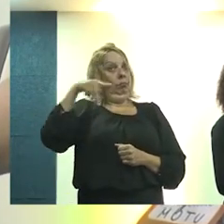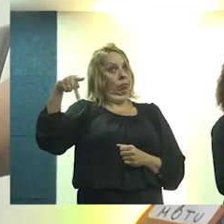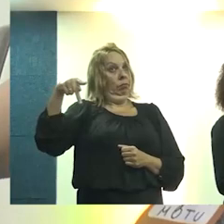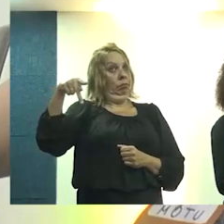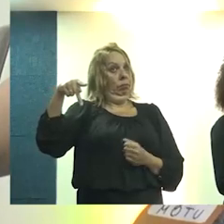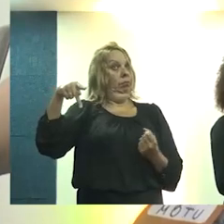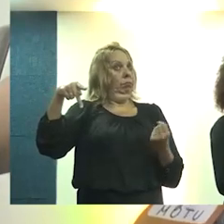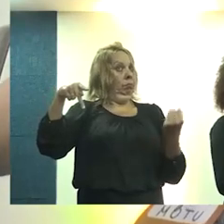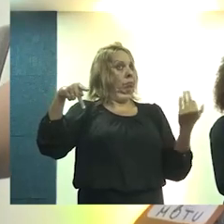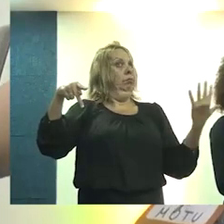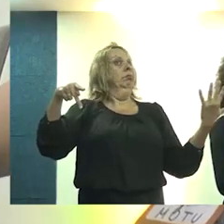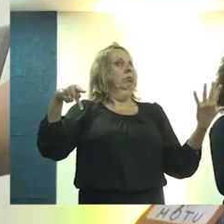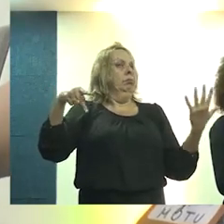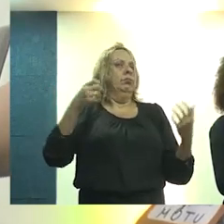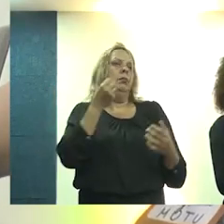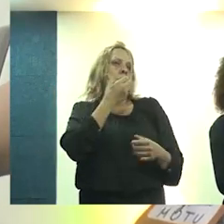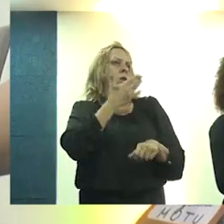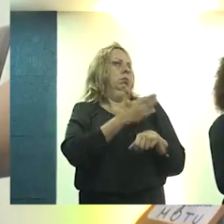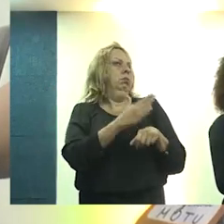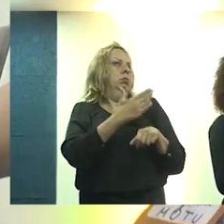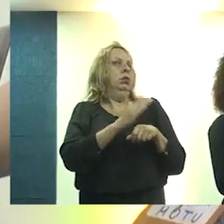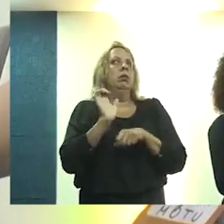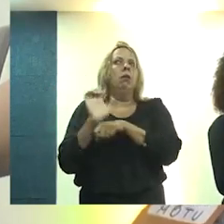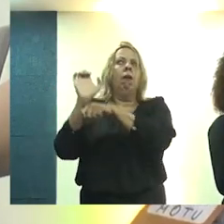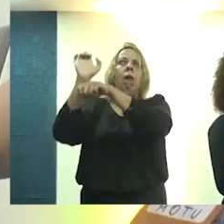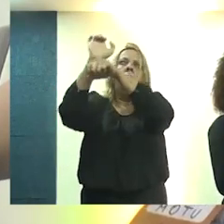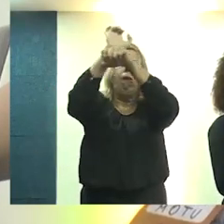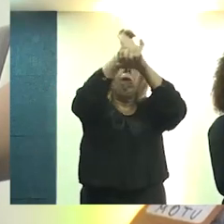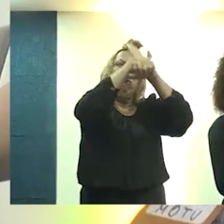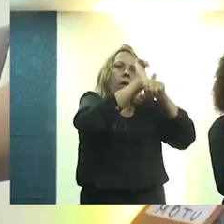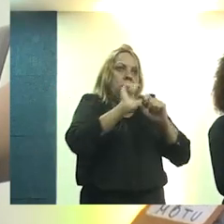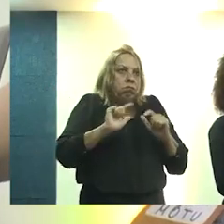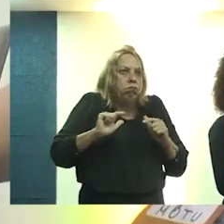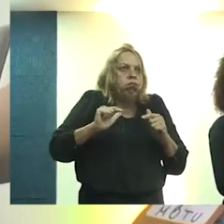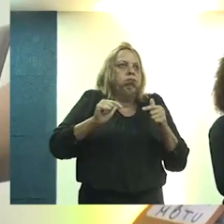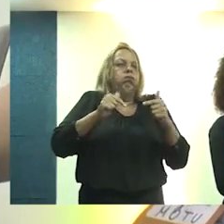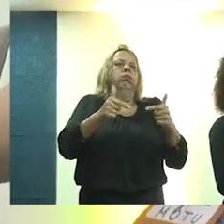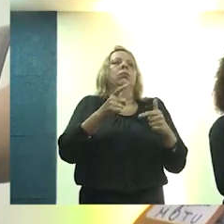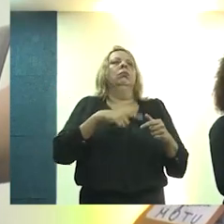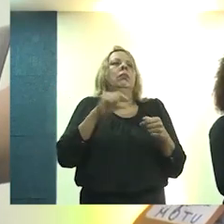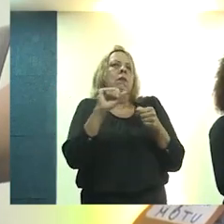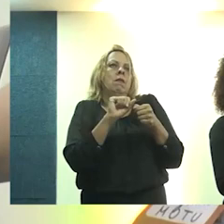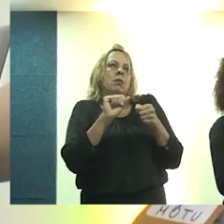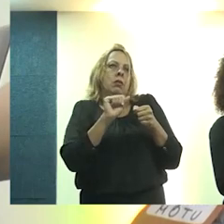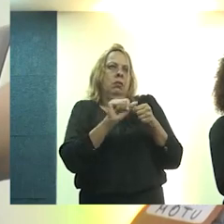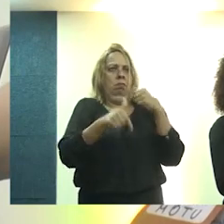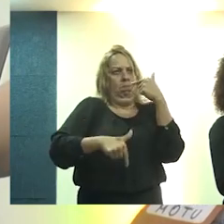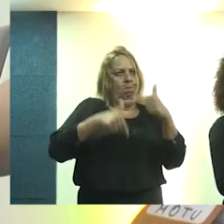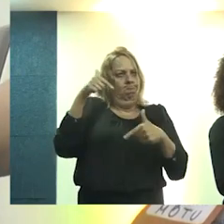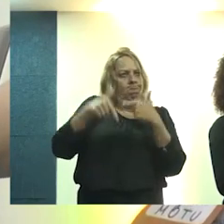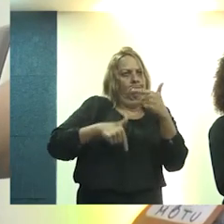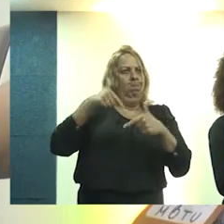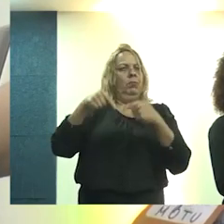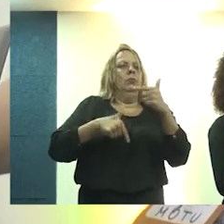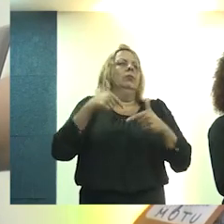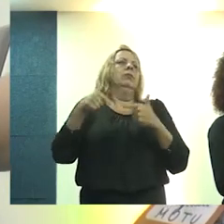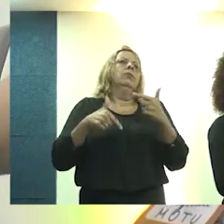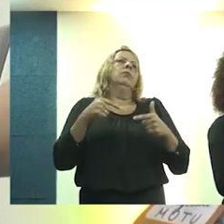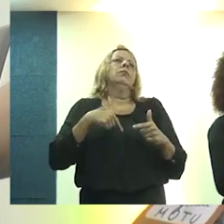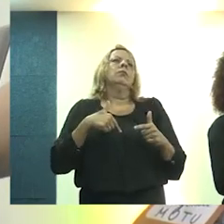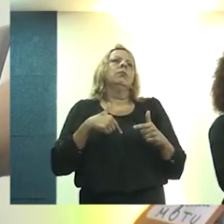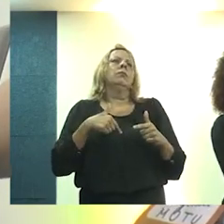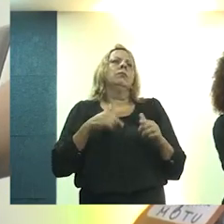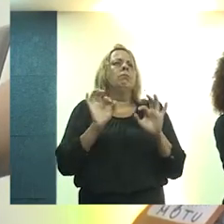que têm muitas boas práticas, todos os estados estão se empenhando em fazer trabalhos de